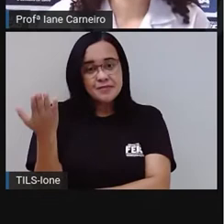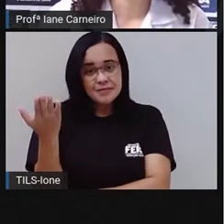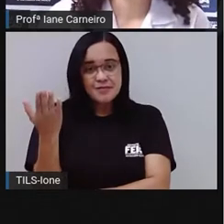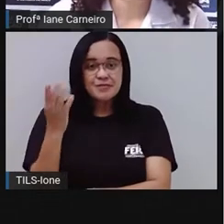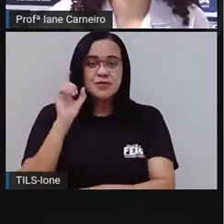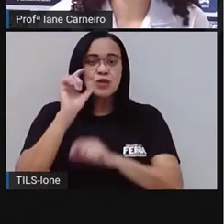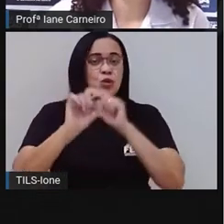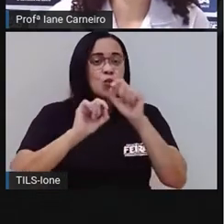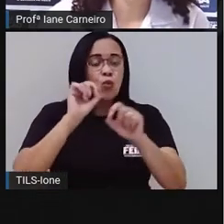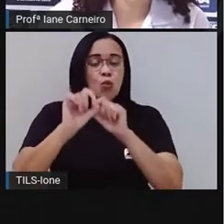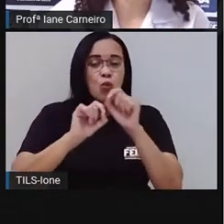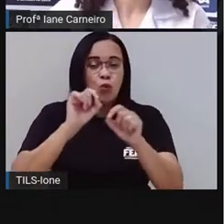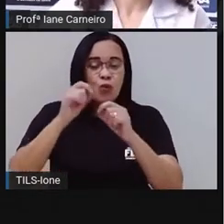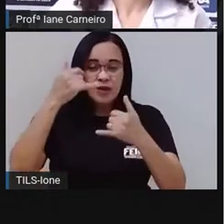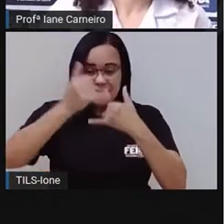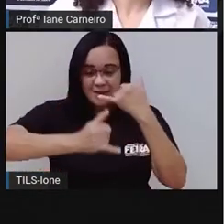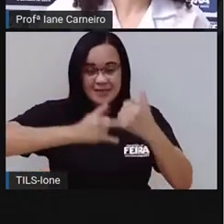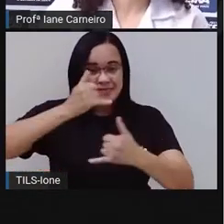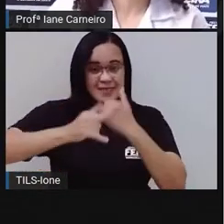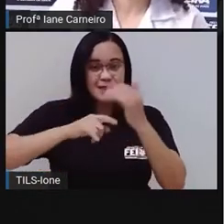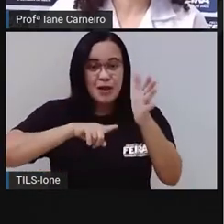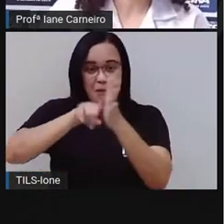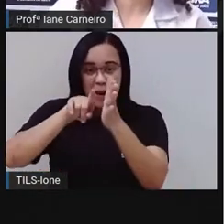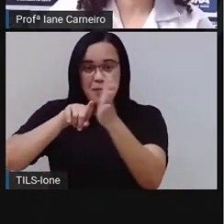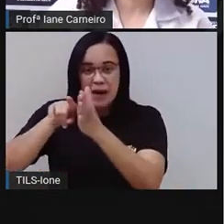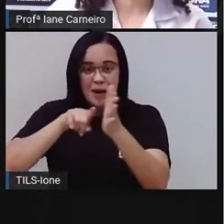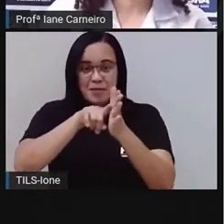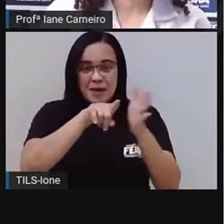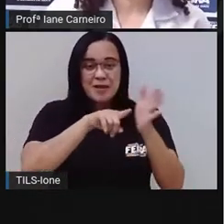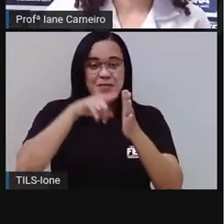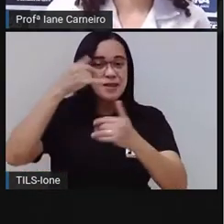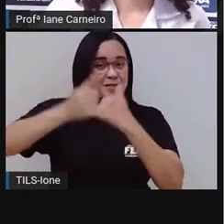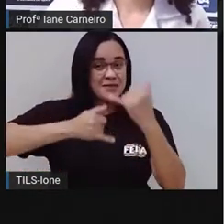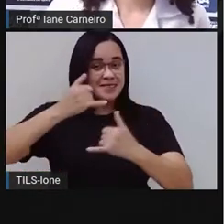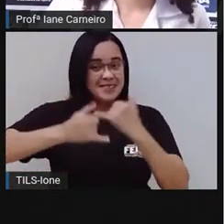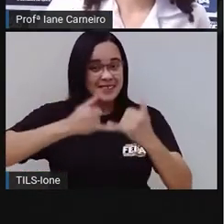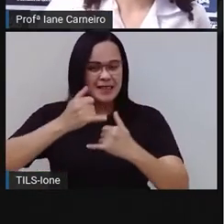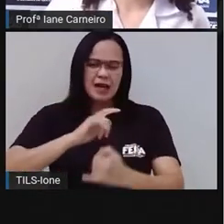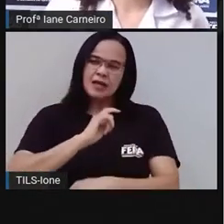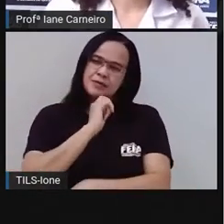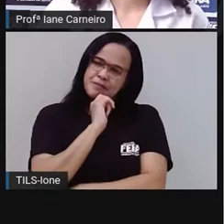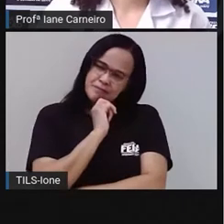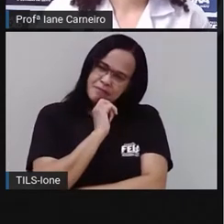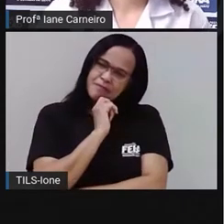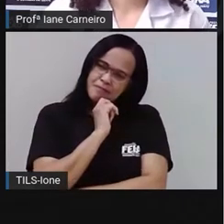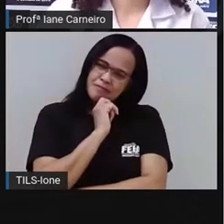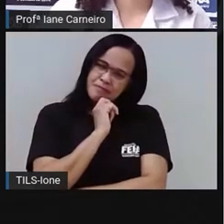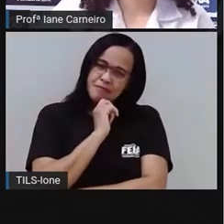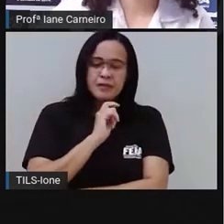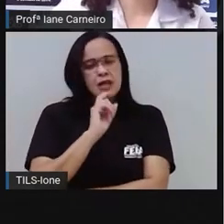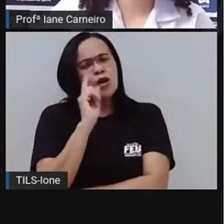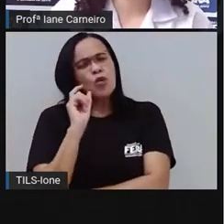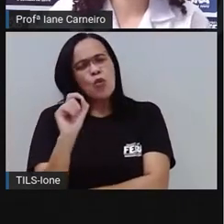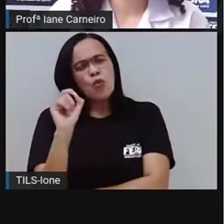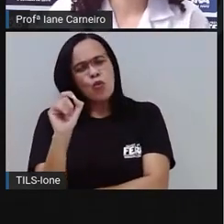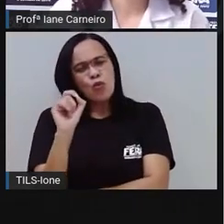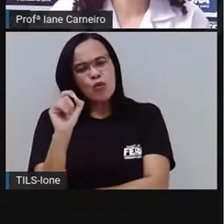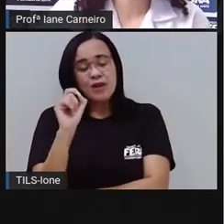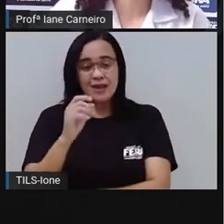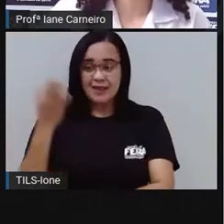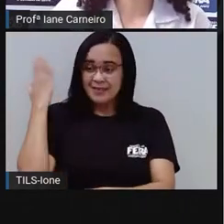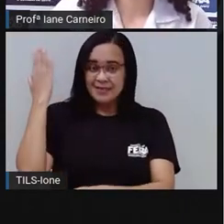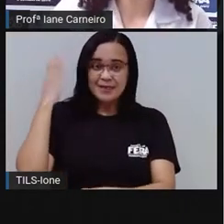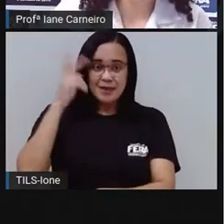Adivinhas para brincar. Quem aí gosta de brincar de adivinhas? Nossa, quando a Pro era criança, a Pro se divertia